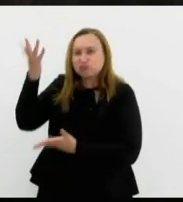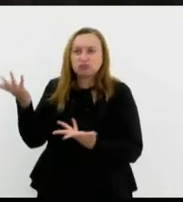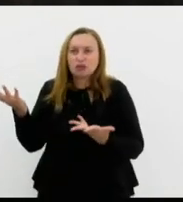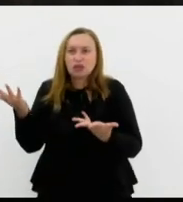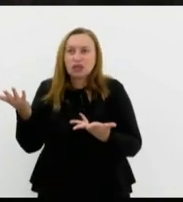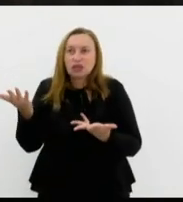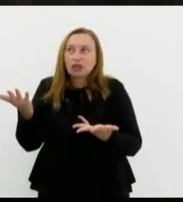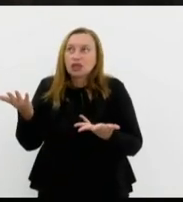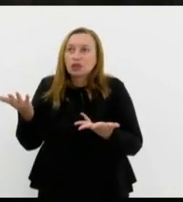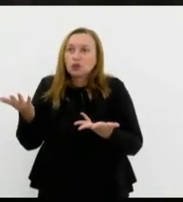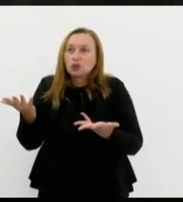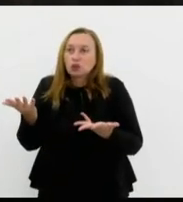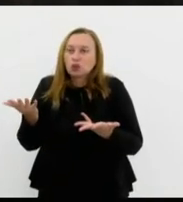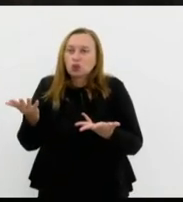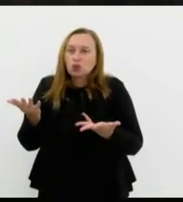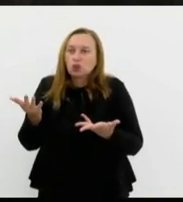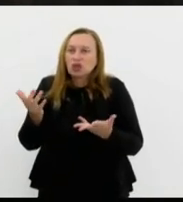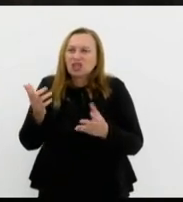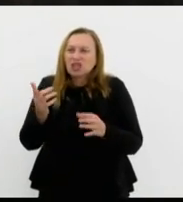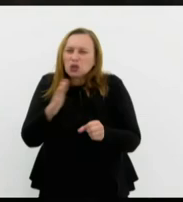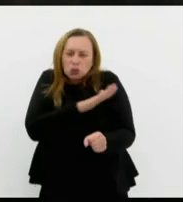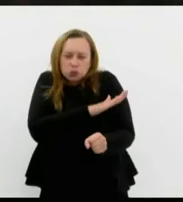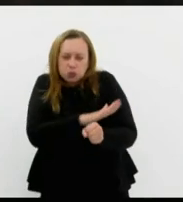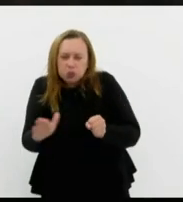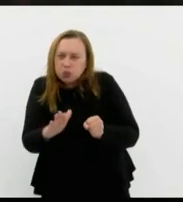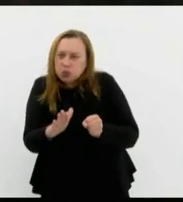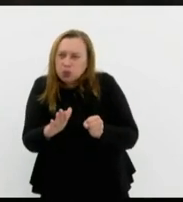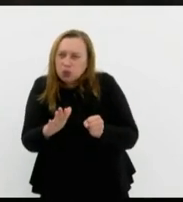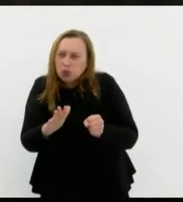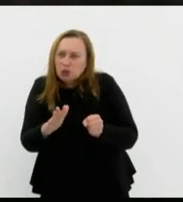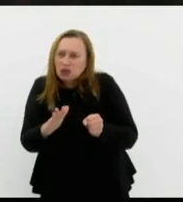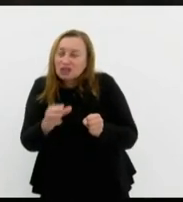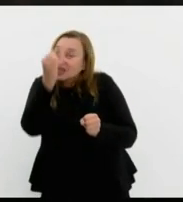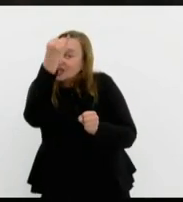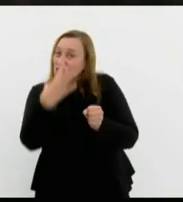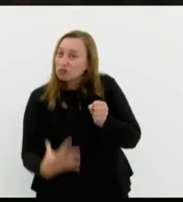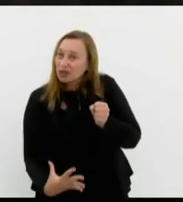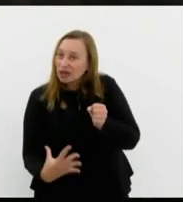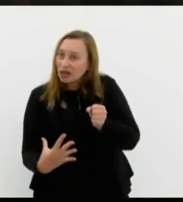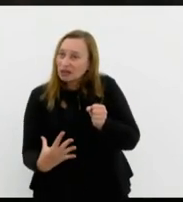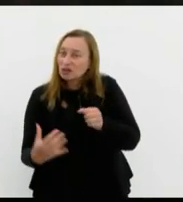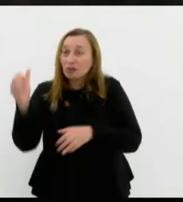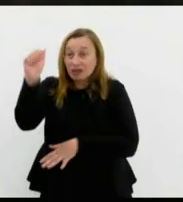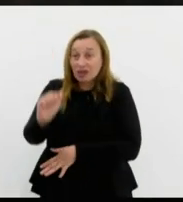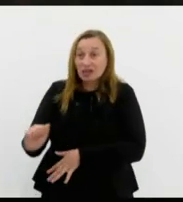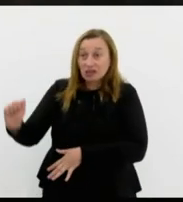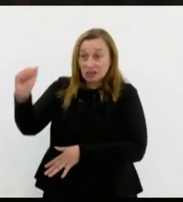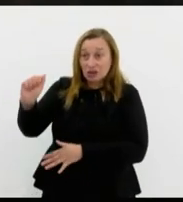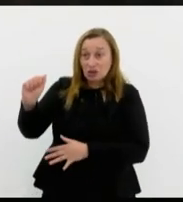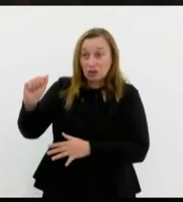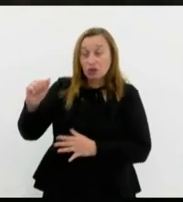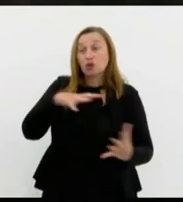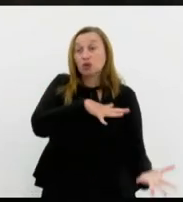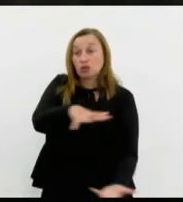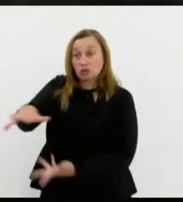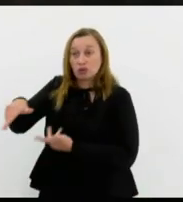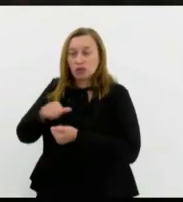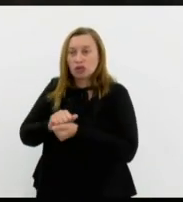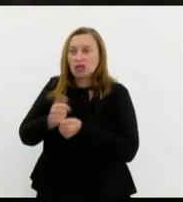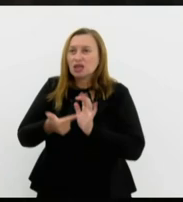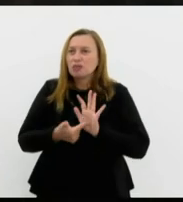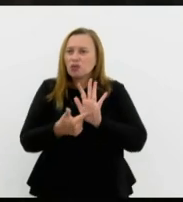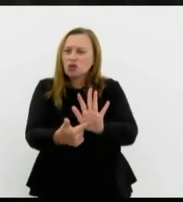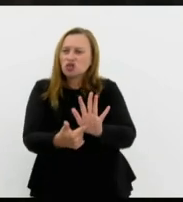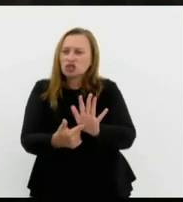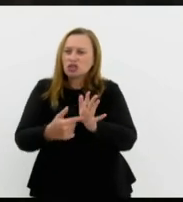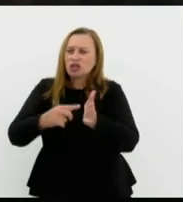o genocídio está definido pela organização das nações unidas é quando você visa uma etnia